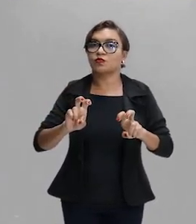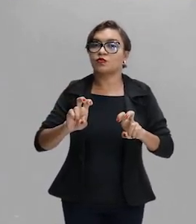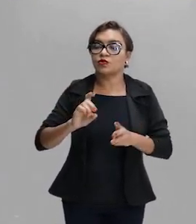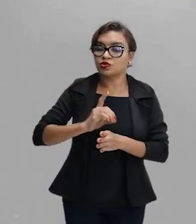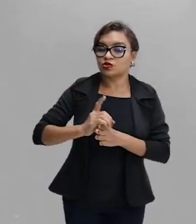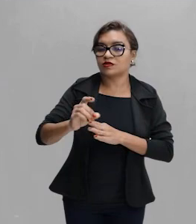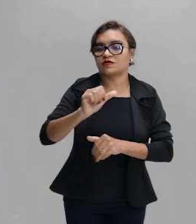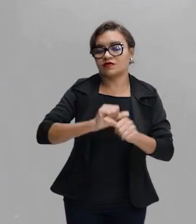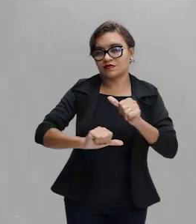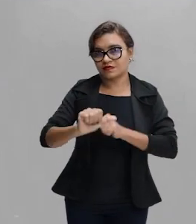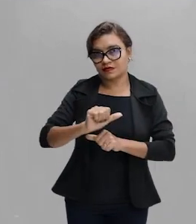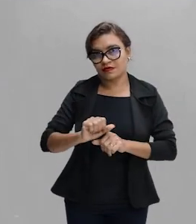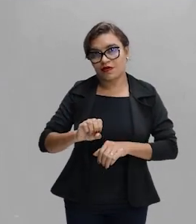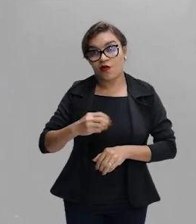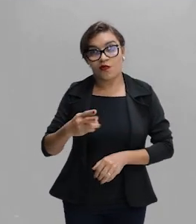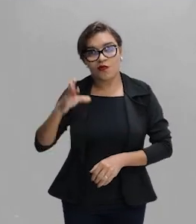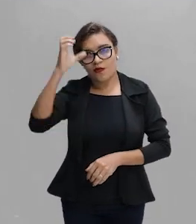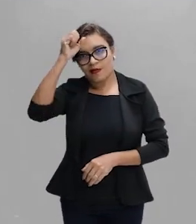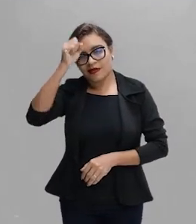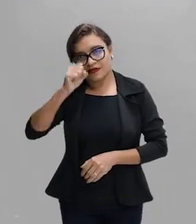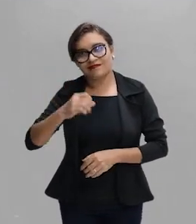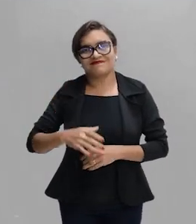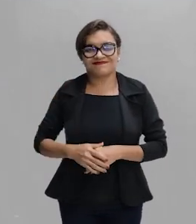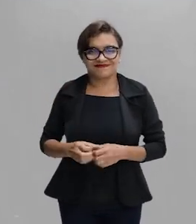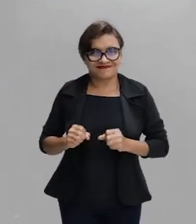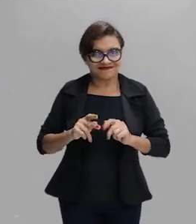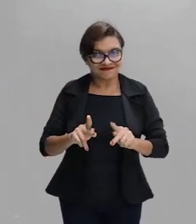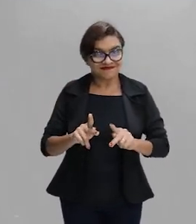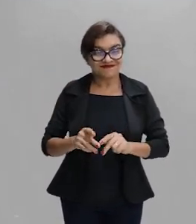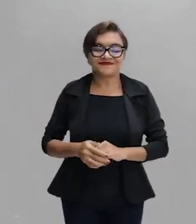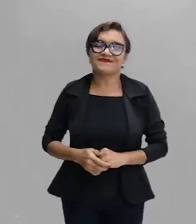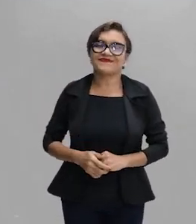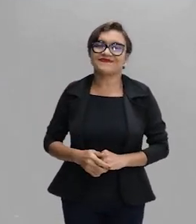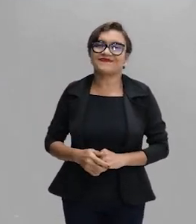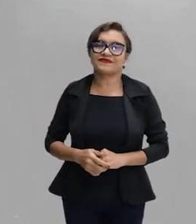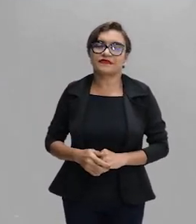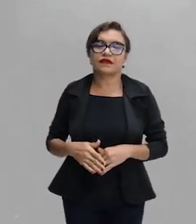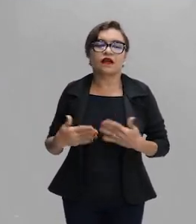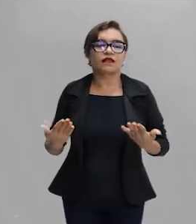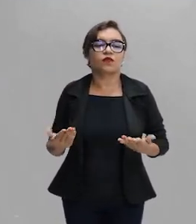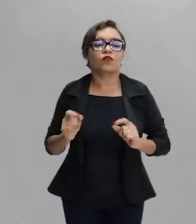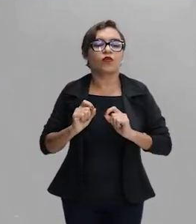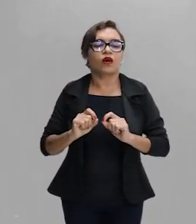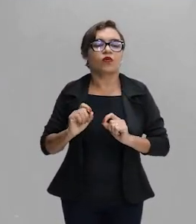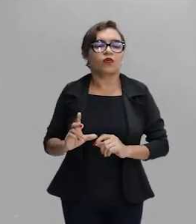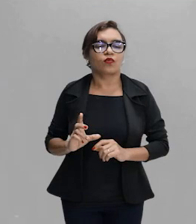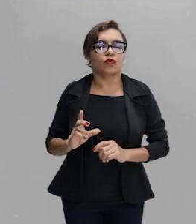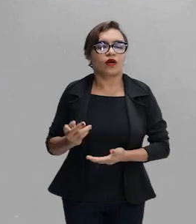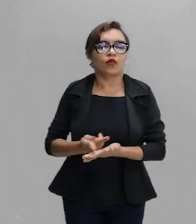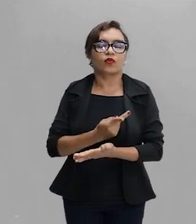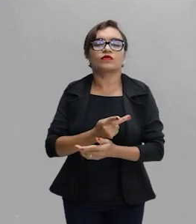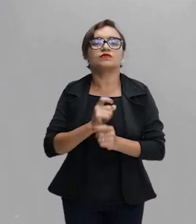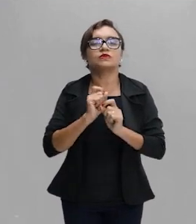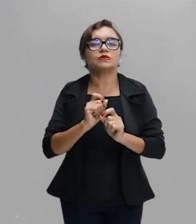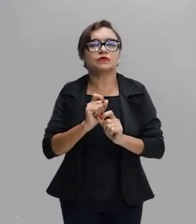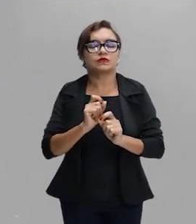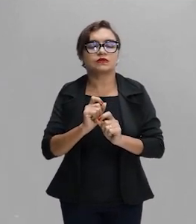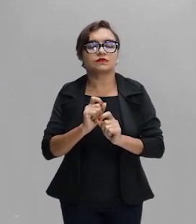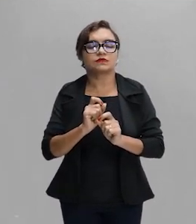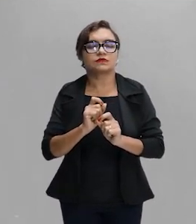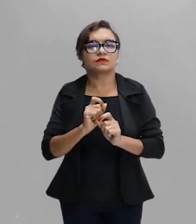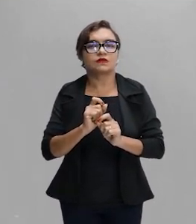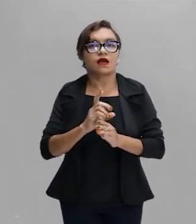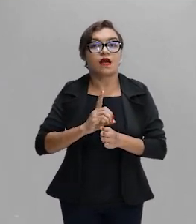luz ou aprender, para quem não sabe. Bom, então, durante a refração, o que vai mudar